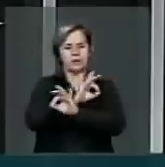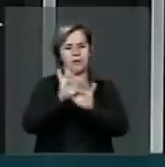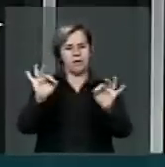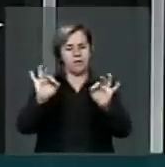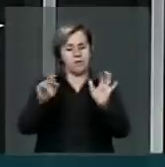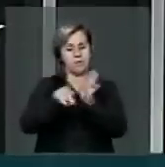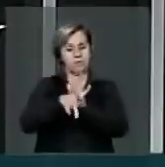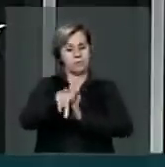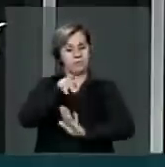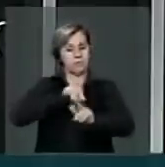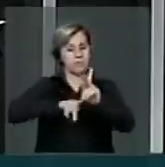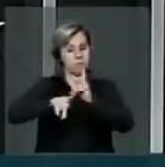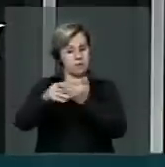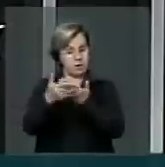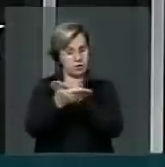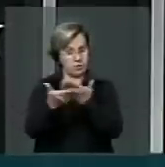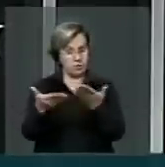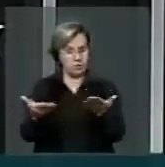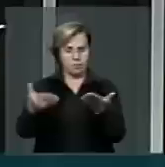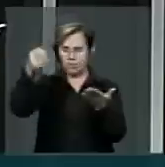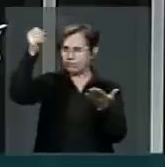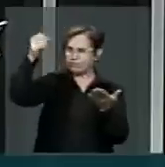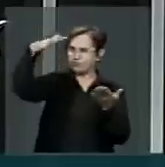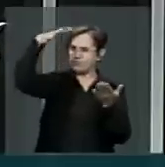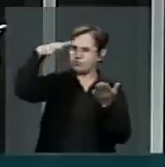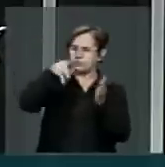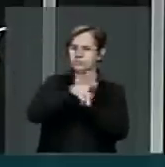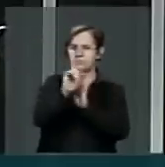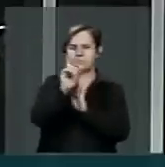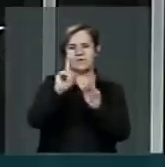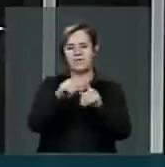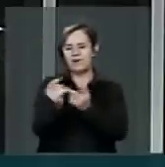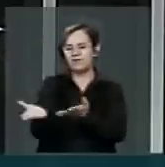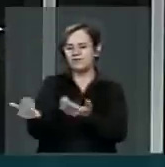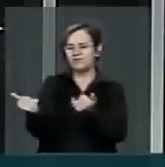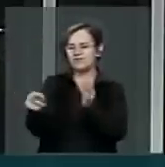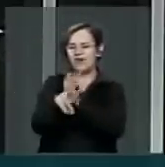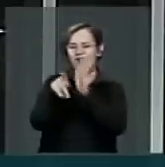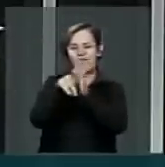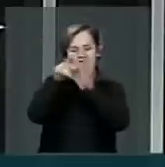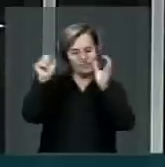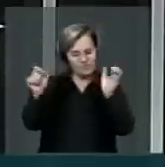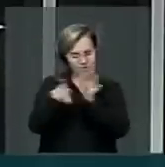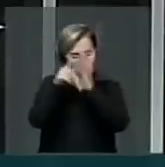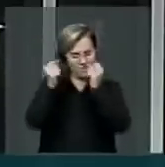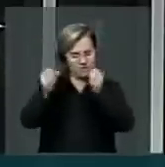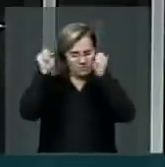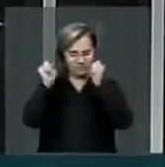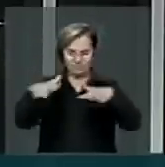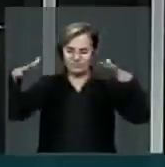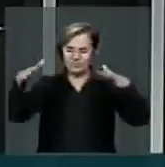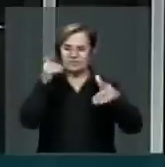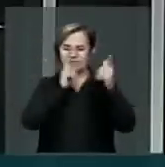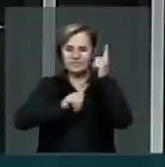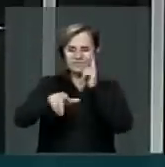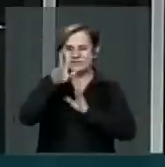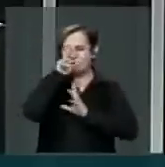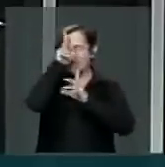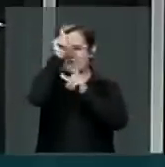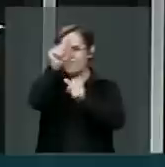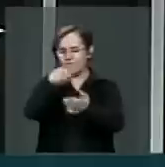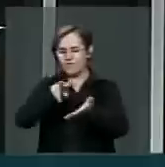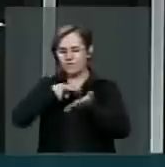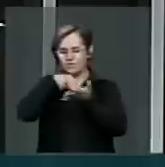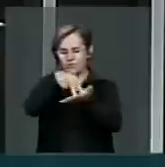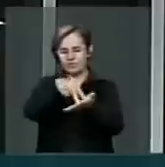o meu povo não a iluminação divina mas jovens iluminados que saibam tomar pulso deste gigante